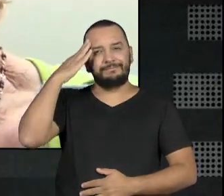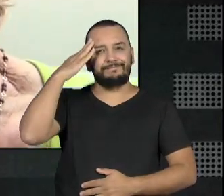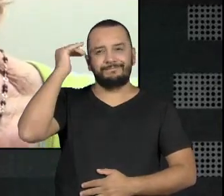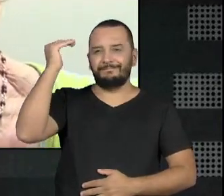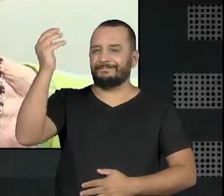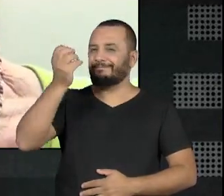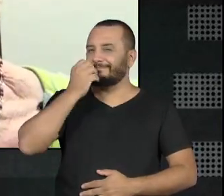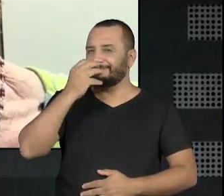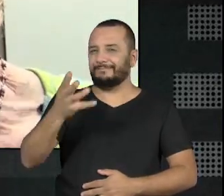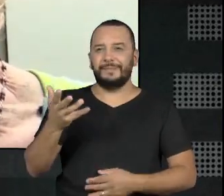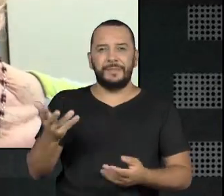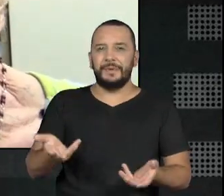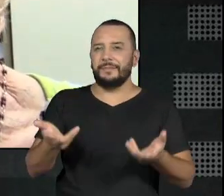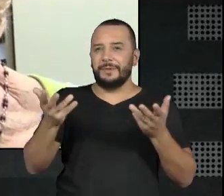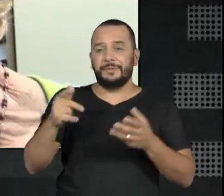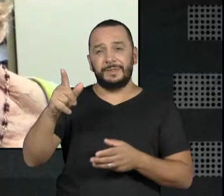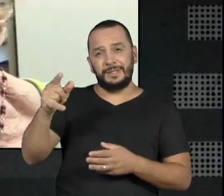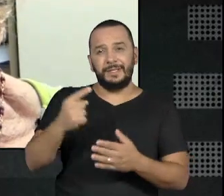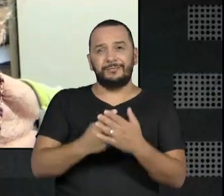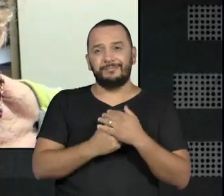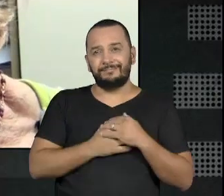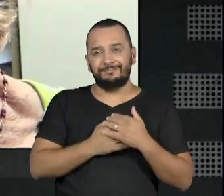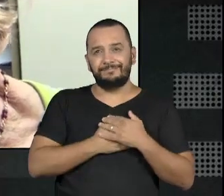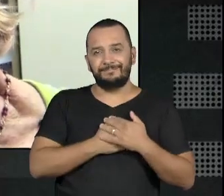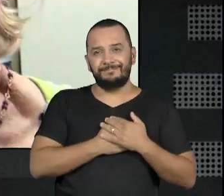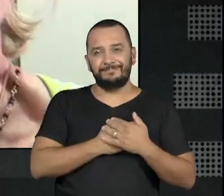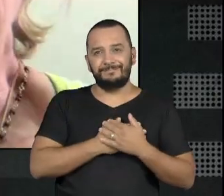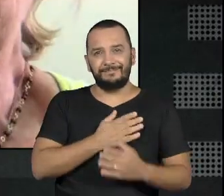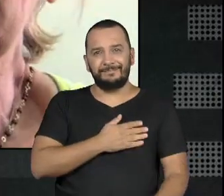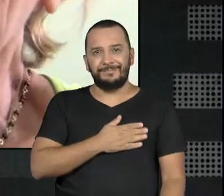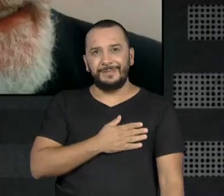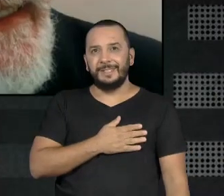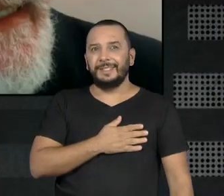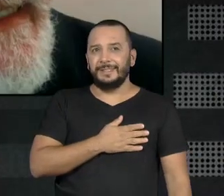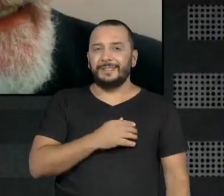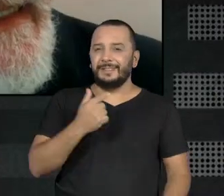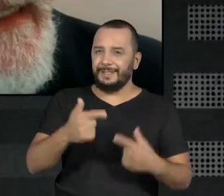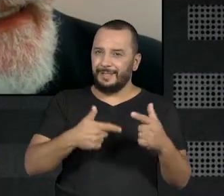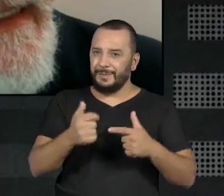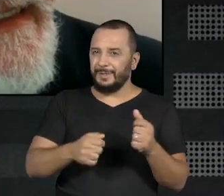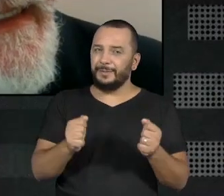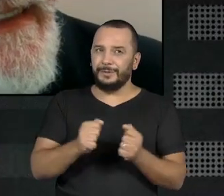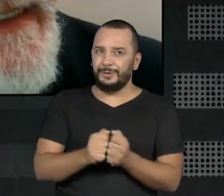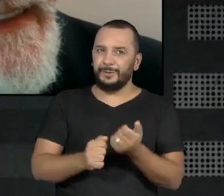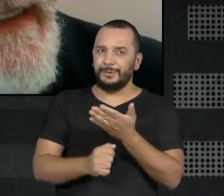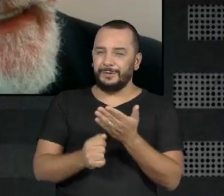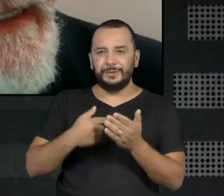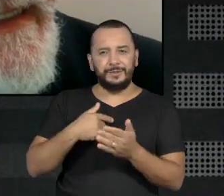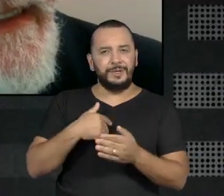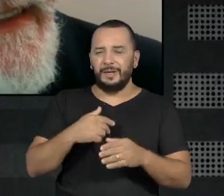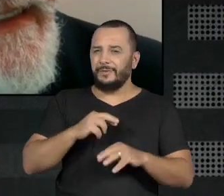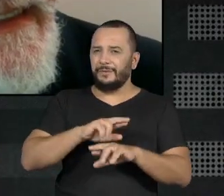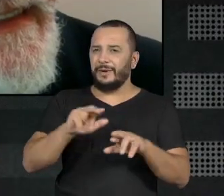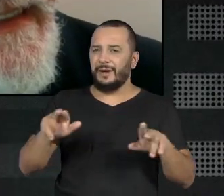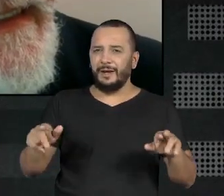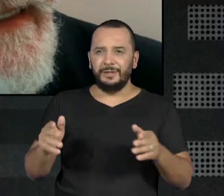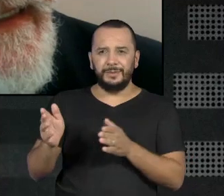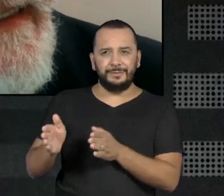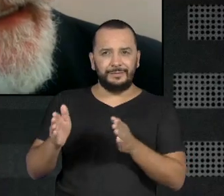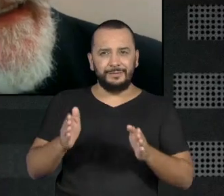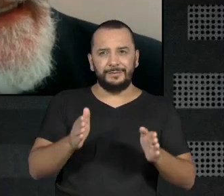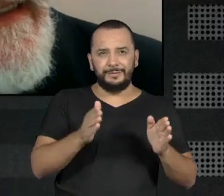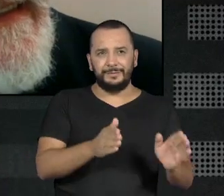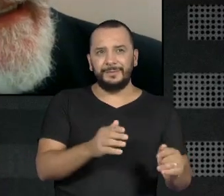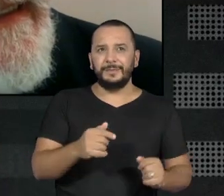ator. Mas você vive no meu coração. Aí é mais bonitinho ainda. Nós trabalhamos juntos em vários momentos. Aí